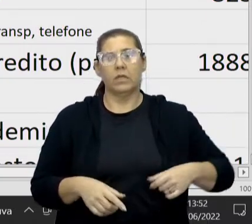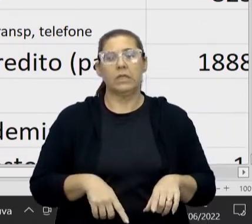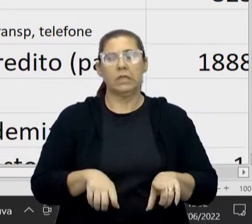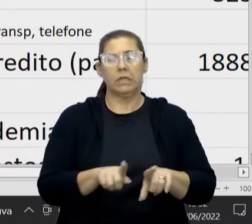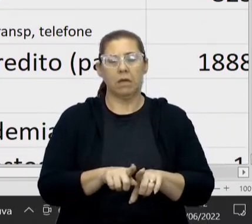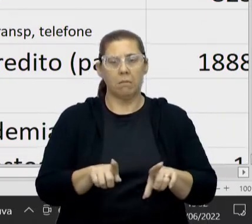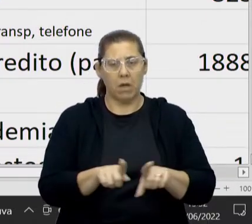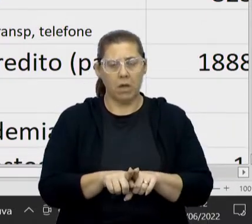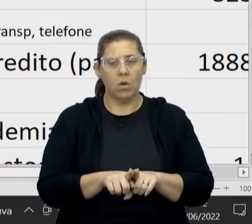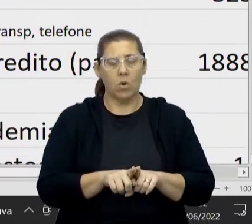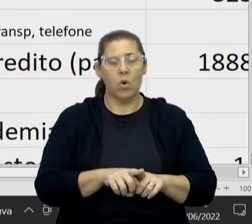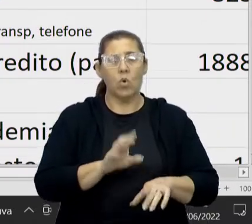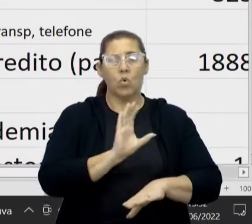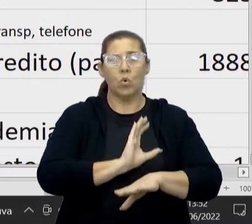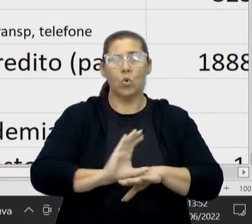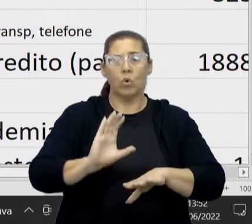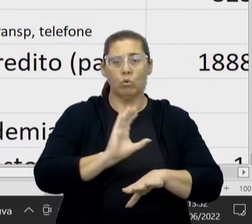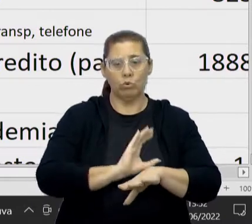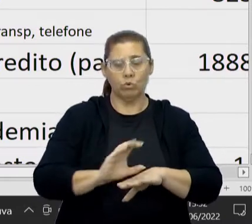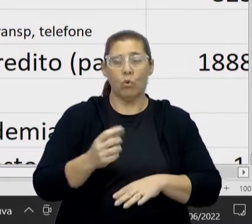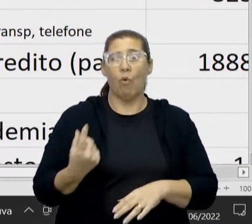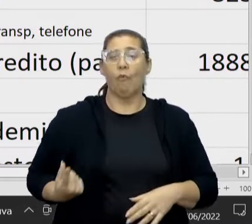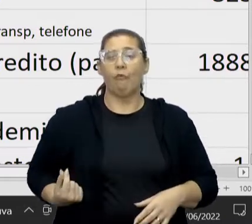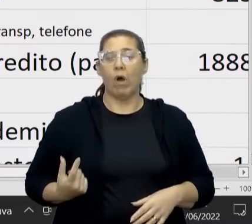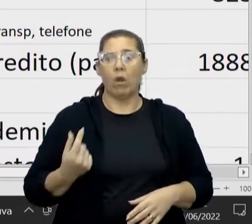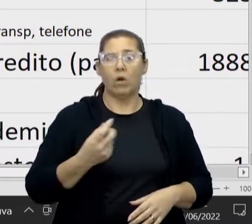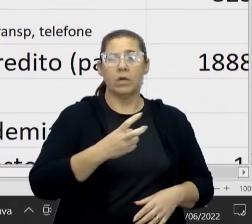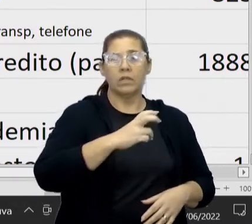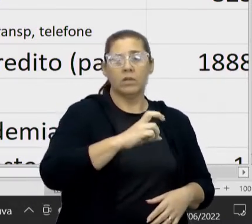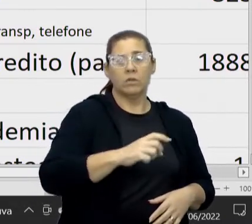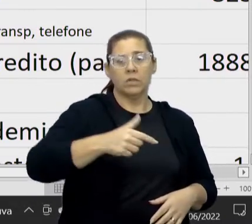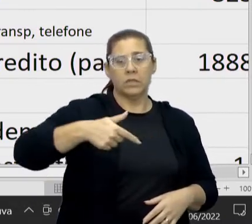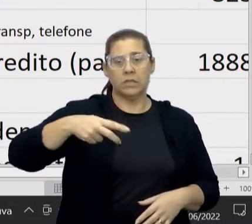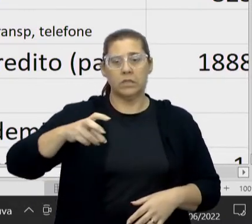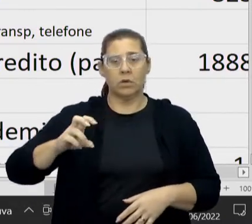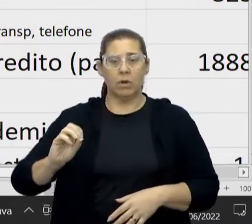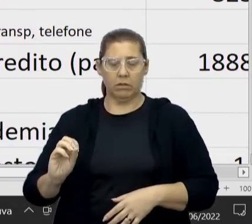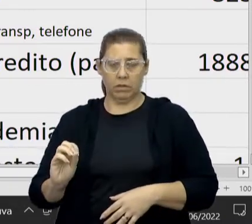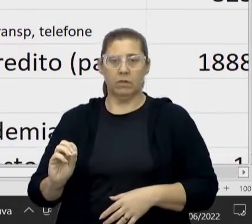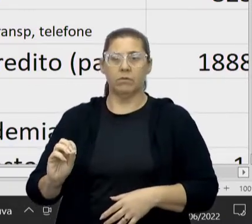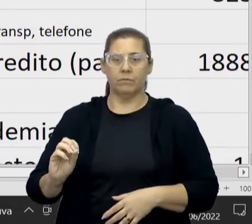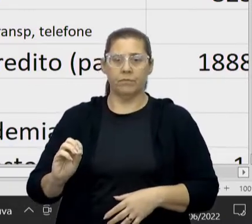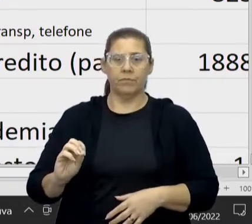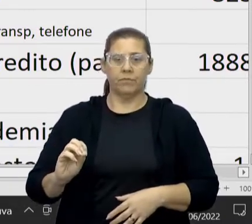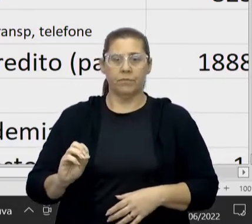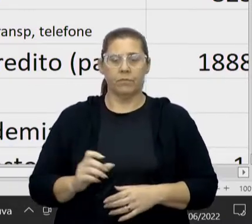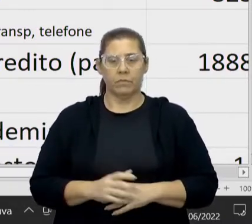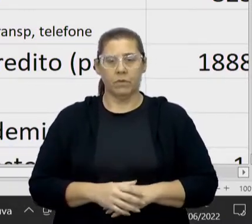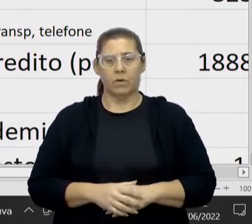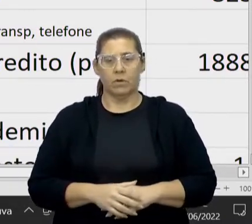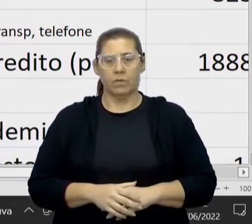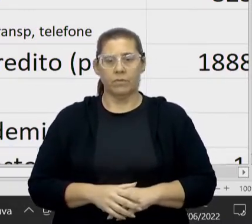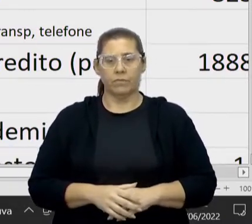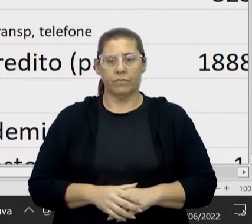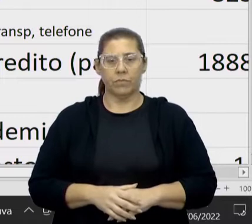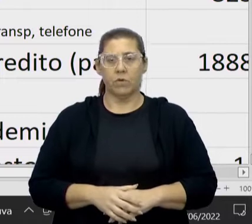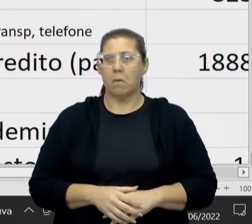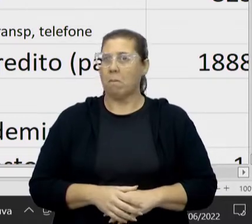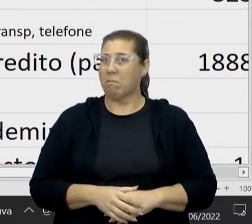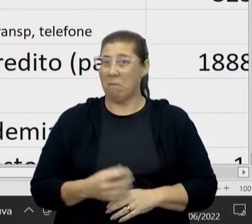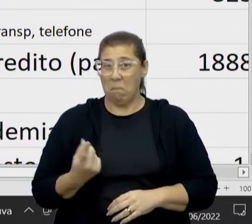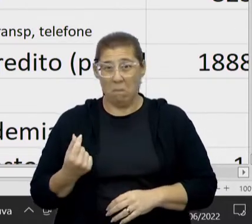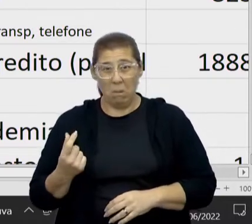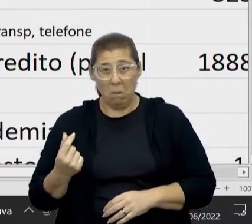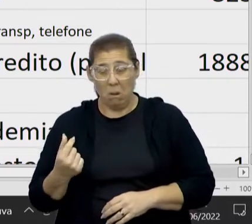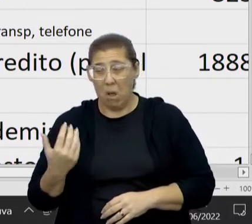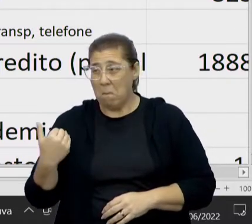curso custa 5.750. 5 quase o preço mais caro que a passagem, né? Mais caro que